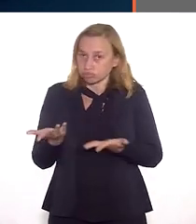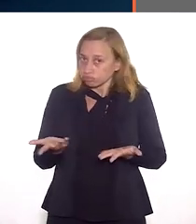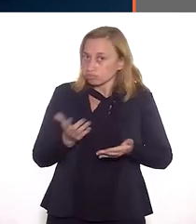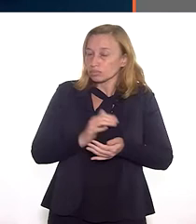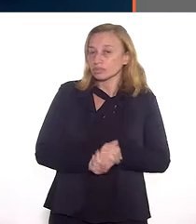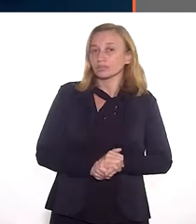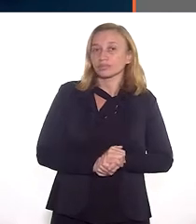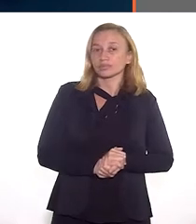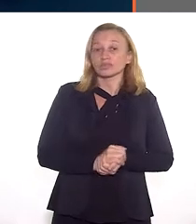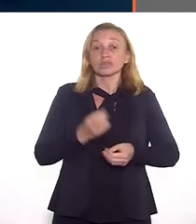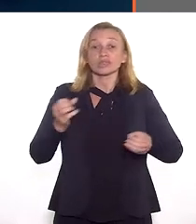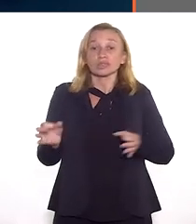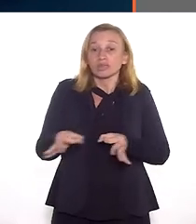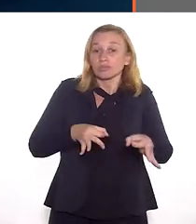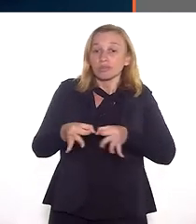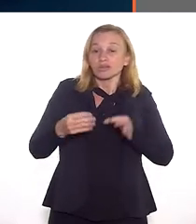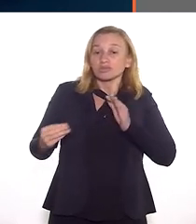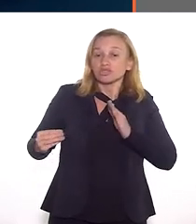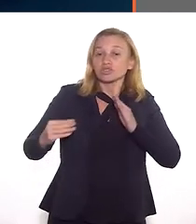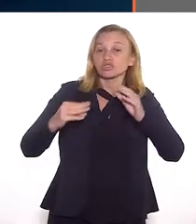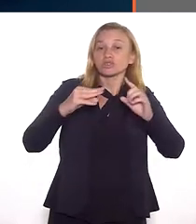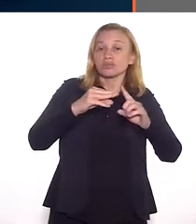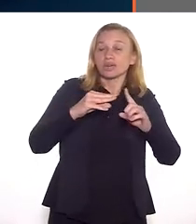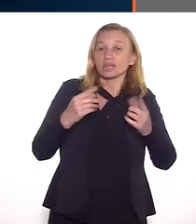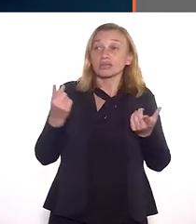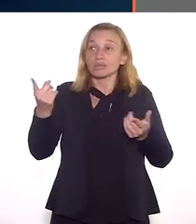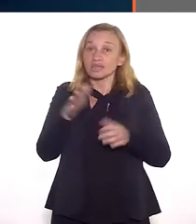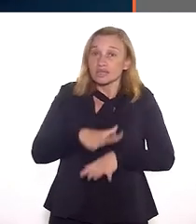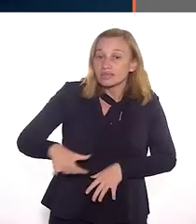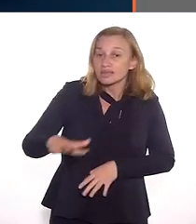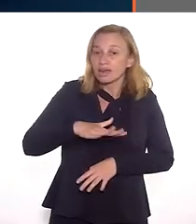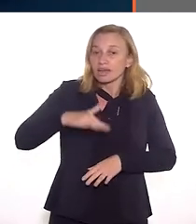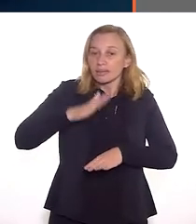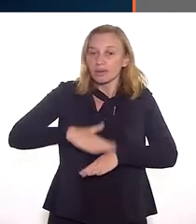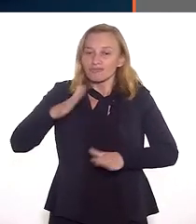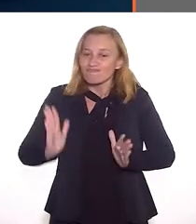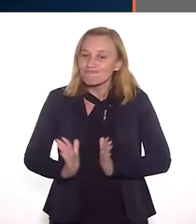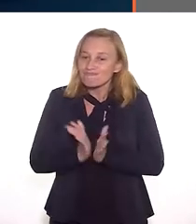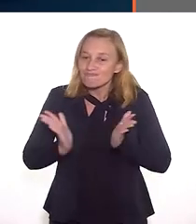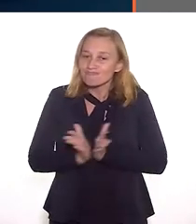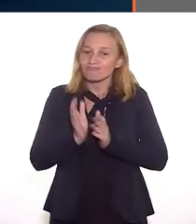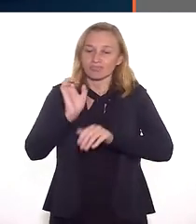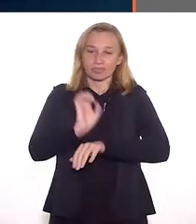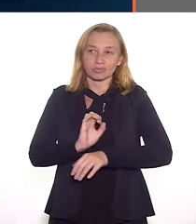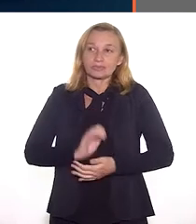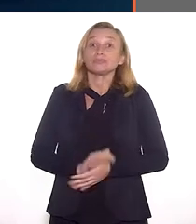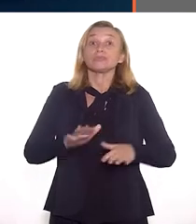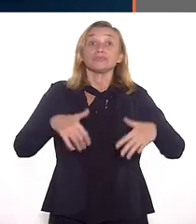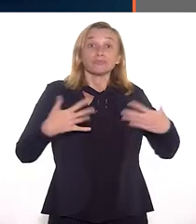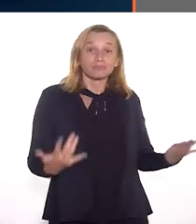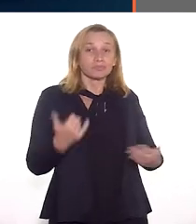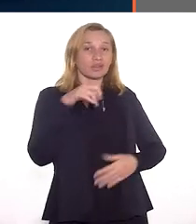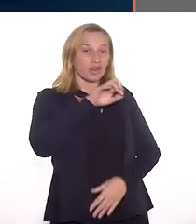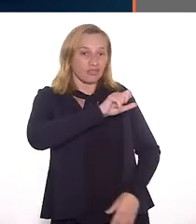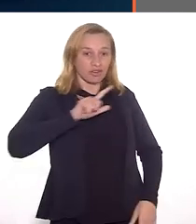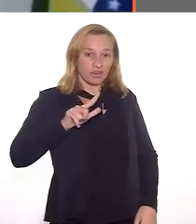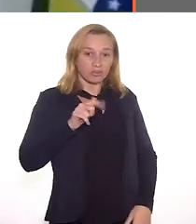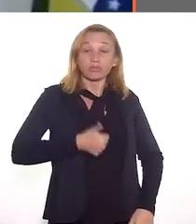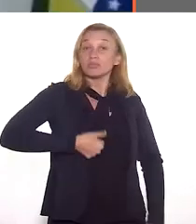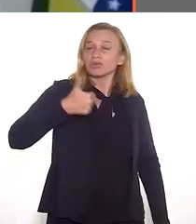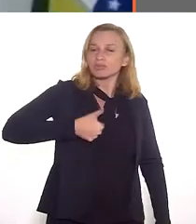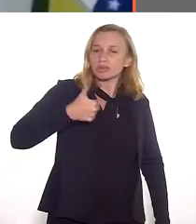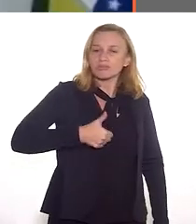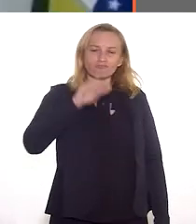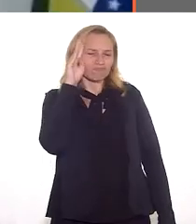concepção desse plano de metas, enfim, pras ações nessas áreas mais carentes do Estado. Então, Rafael, em primeiro